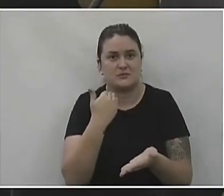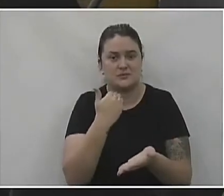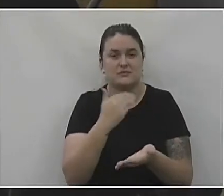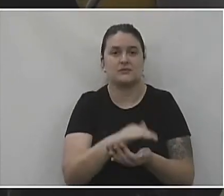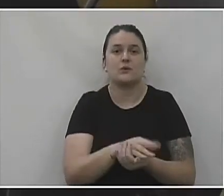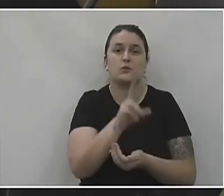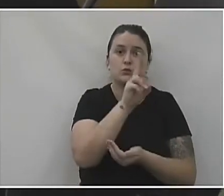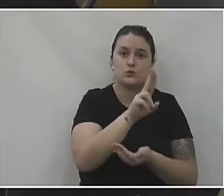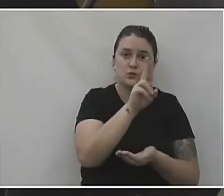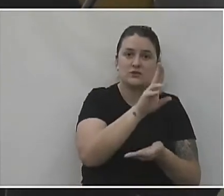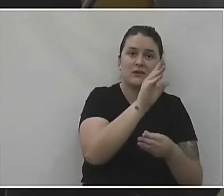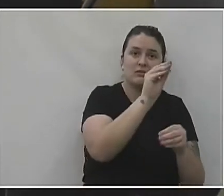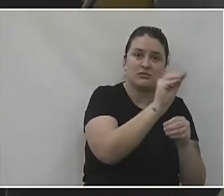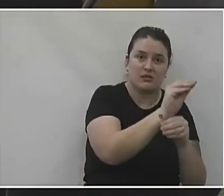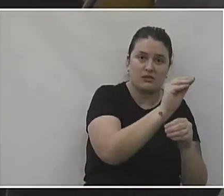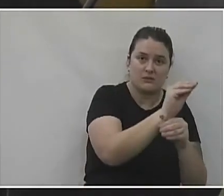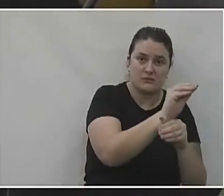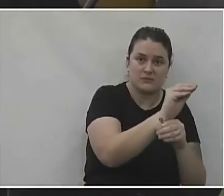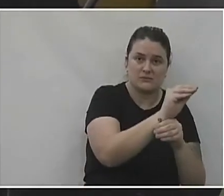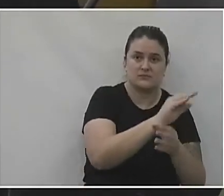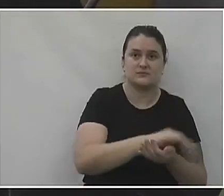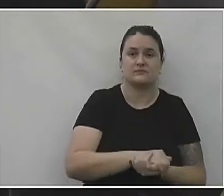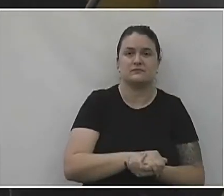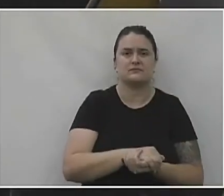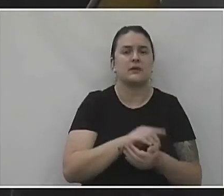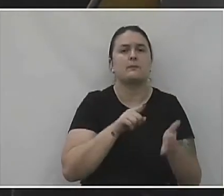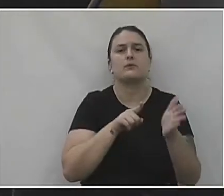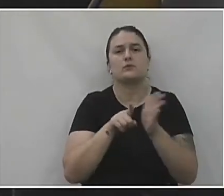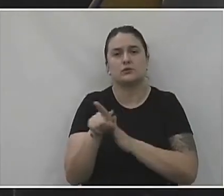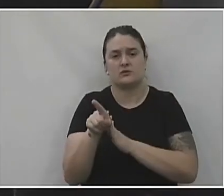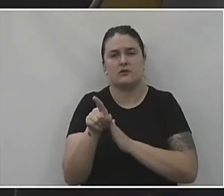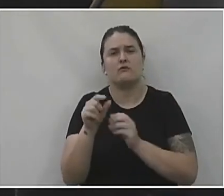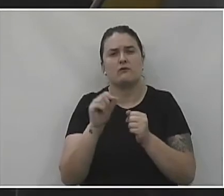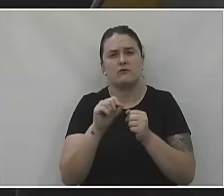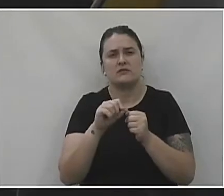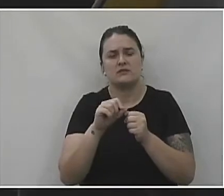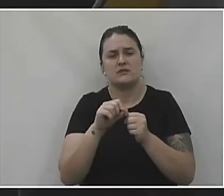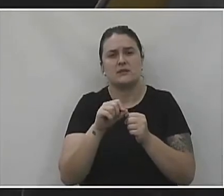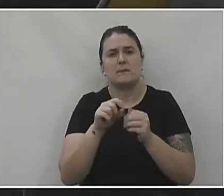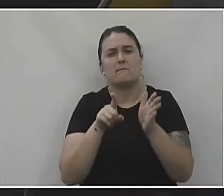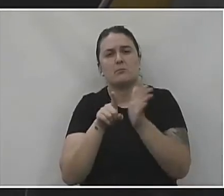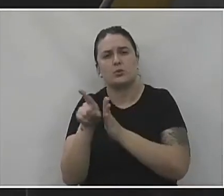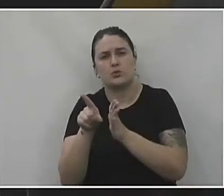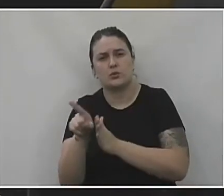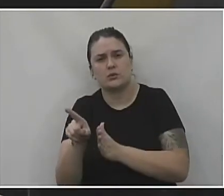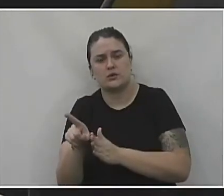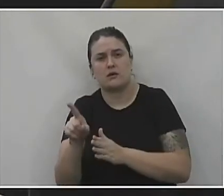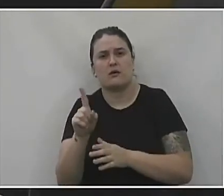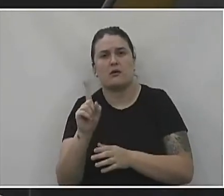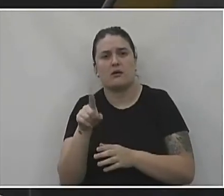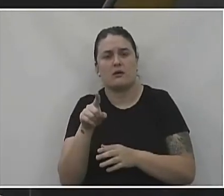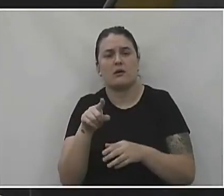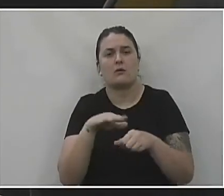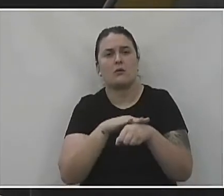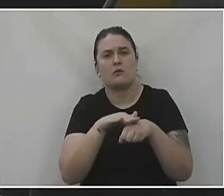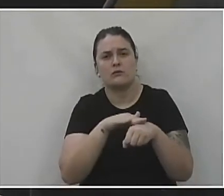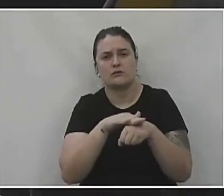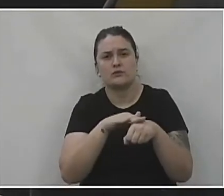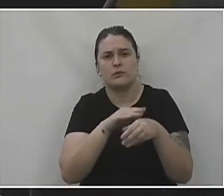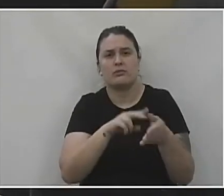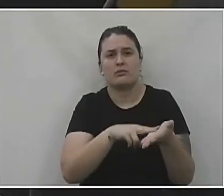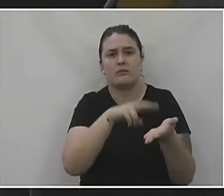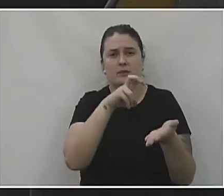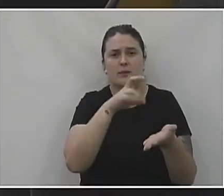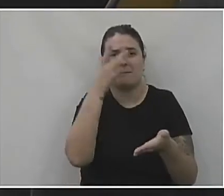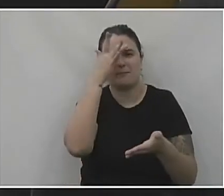Então, você usa um tratamento. Isso. Essa é uma pergunta. Eu vou fazer mais perguntas, porque acho que a questão aqui é a gente conversou hoje de manhã